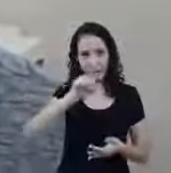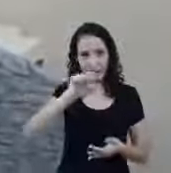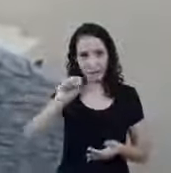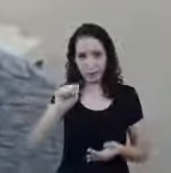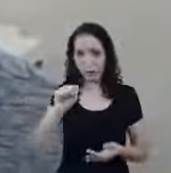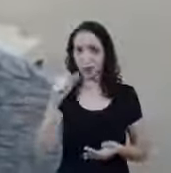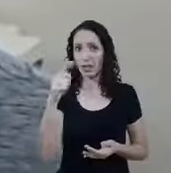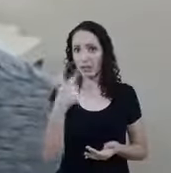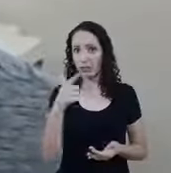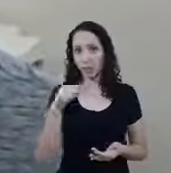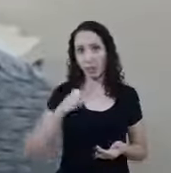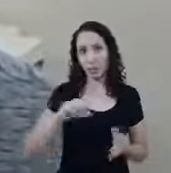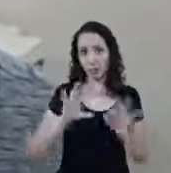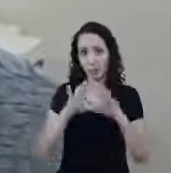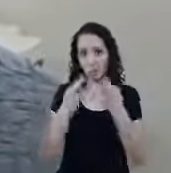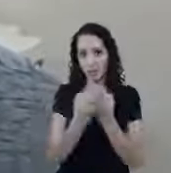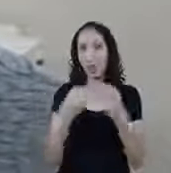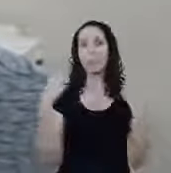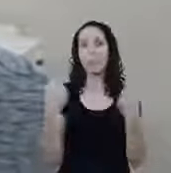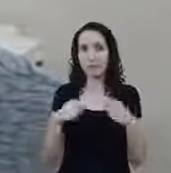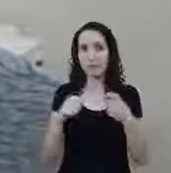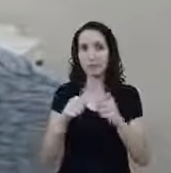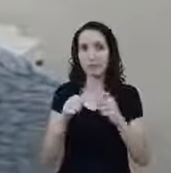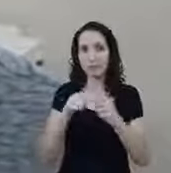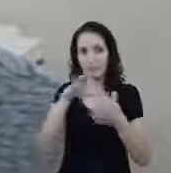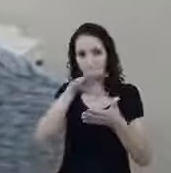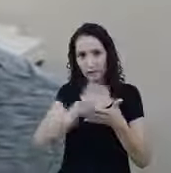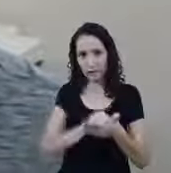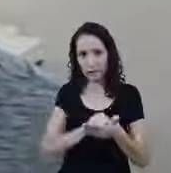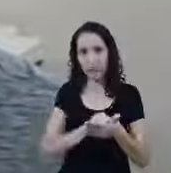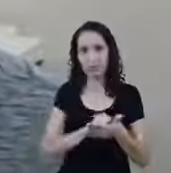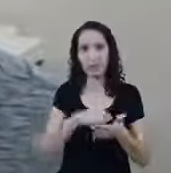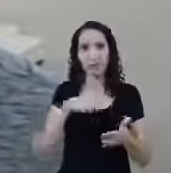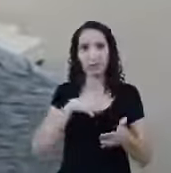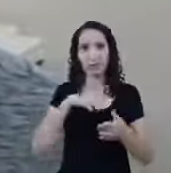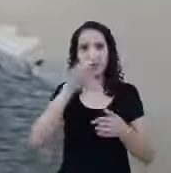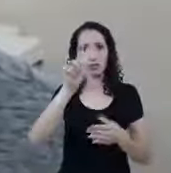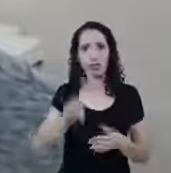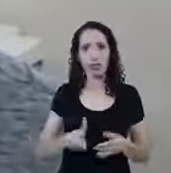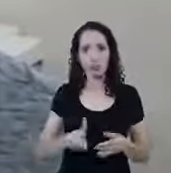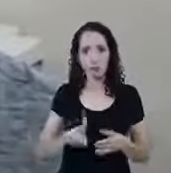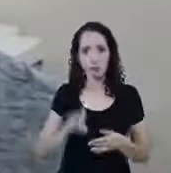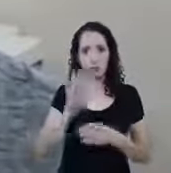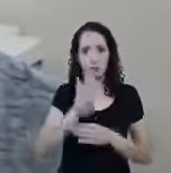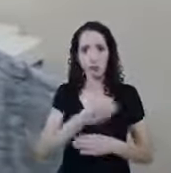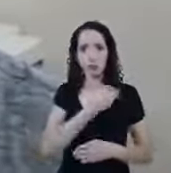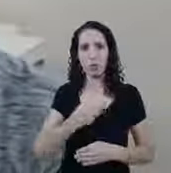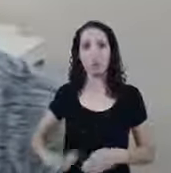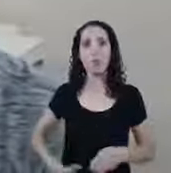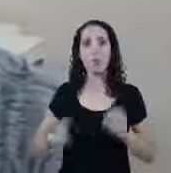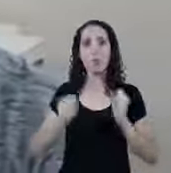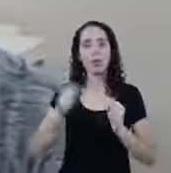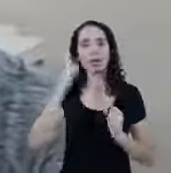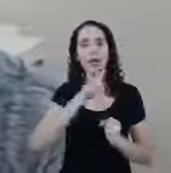Tenho que fazer o cadastro Tiver direito desse benefício Posso receber com o cartão cidadão Obrigado O